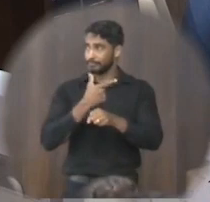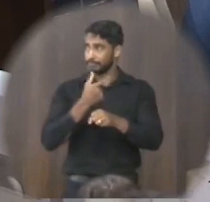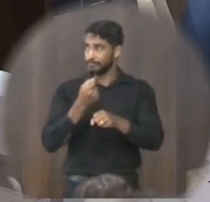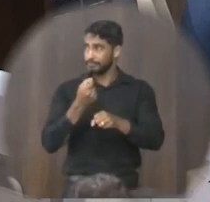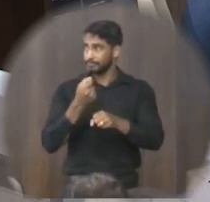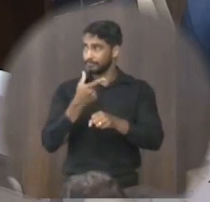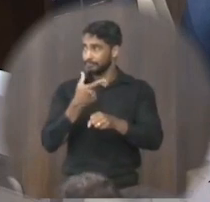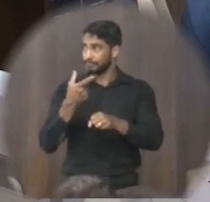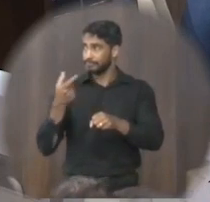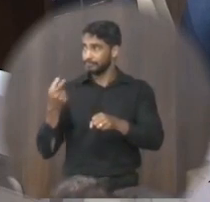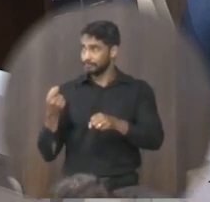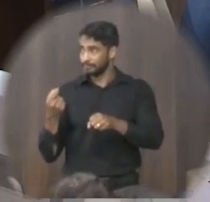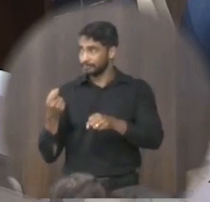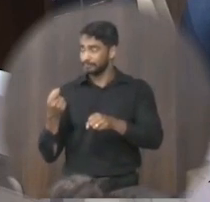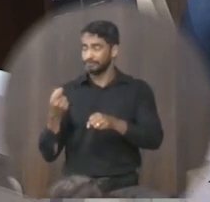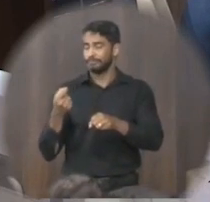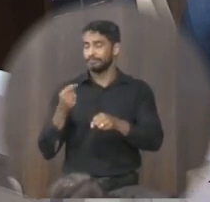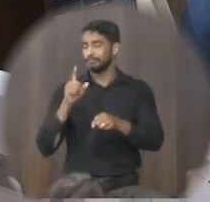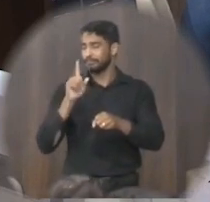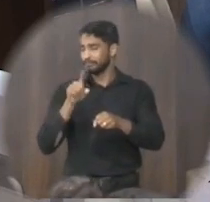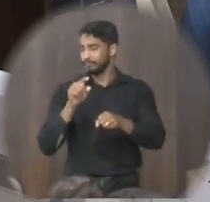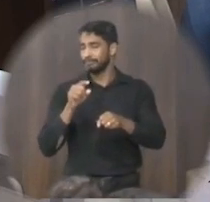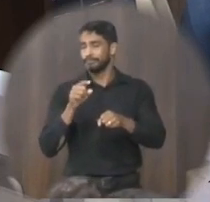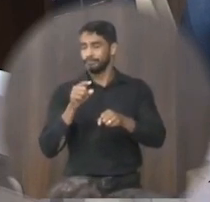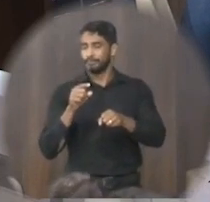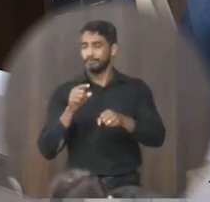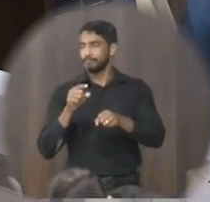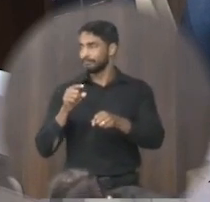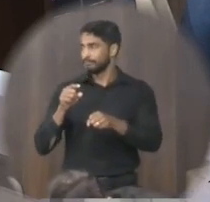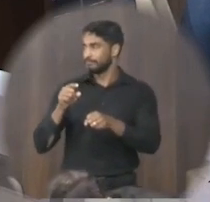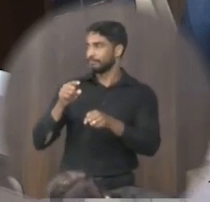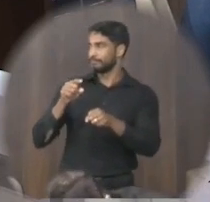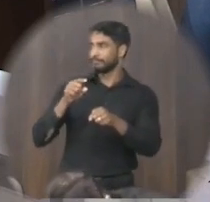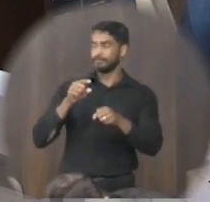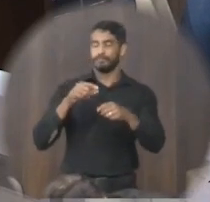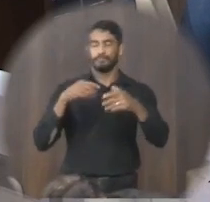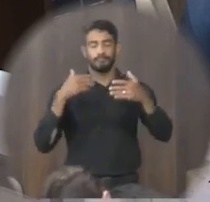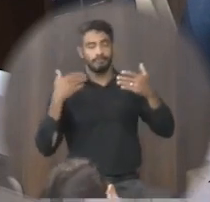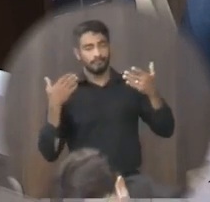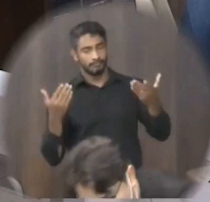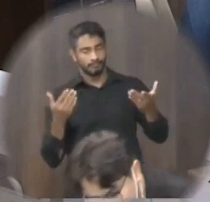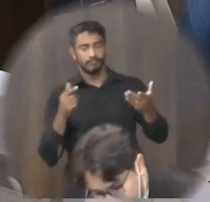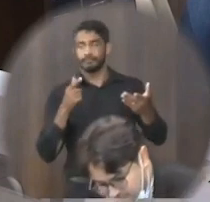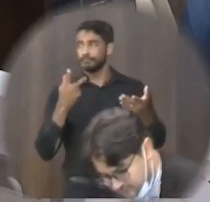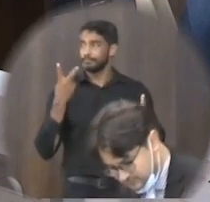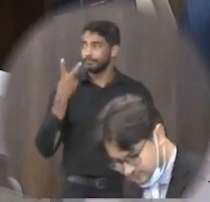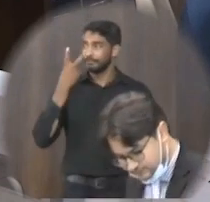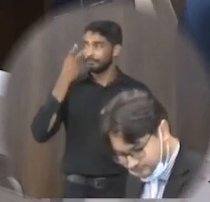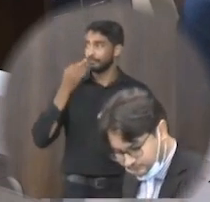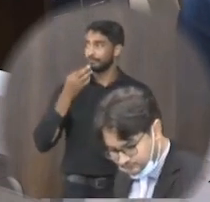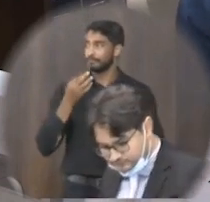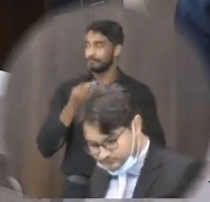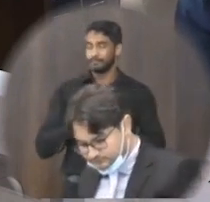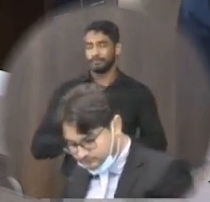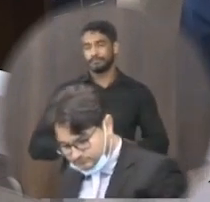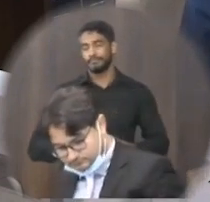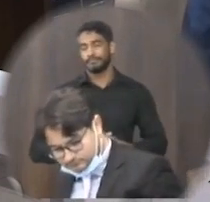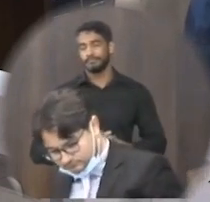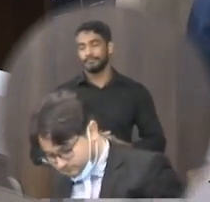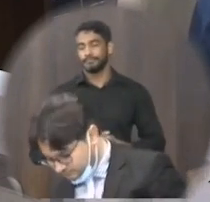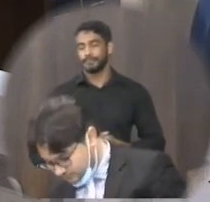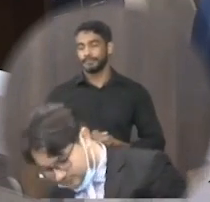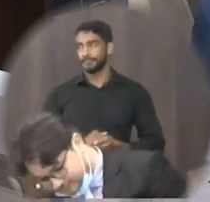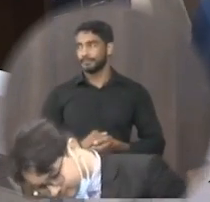você destornou uma quantia grande então essas cirurgias que foram feitas foram feitas